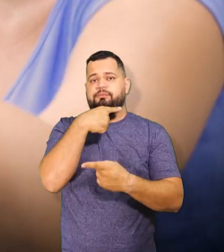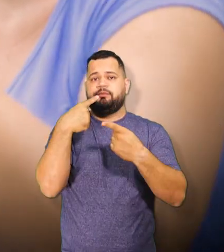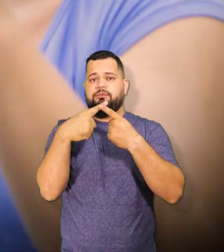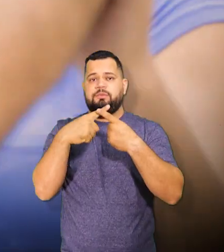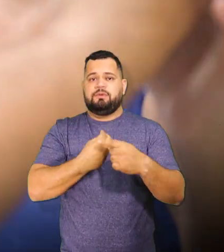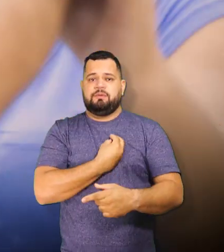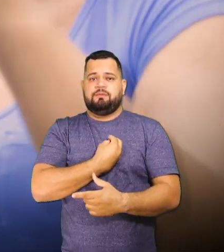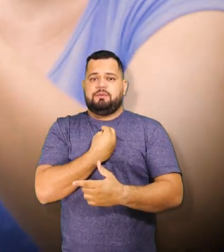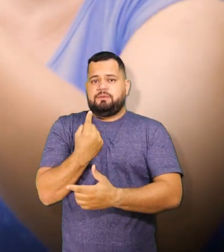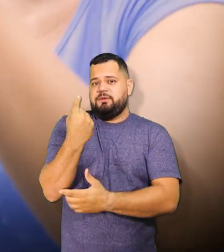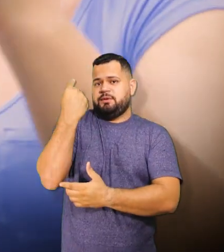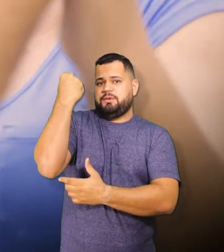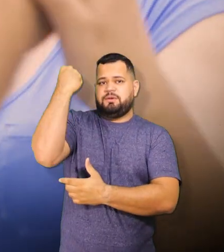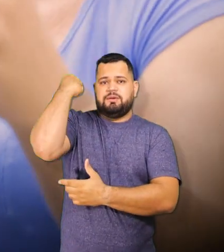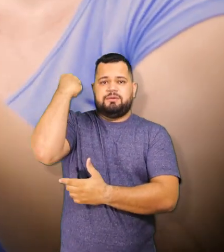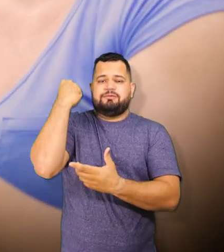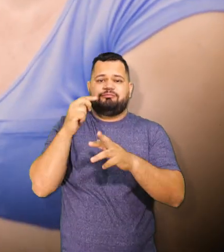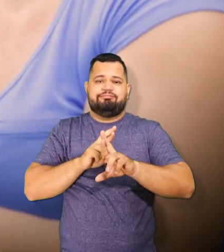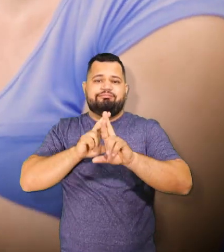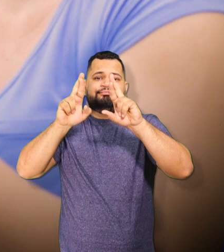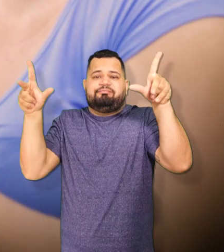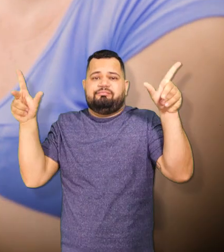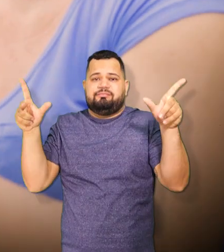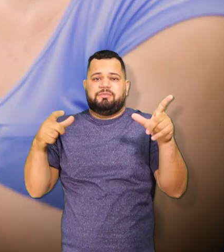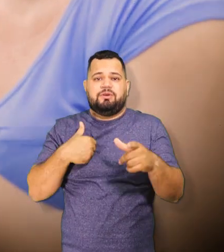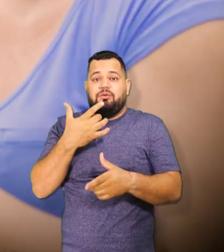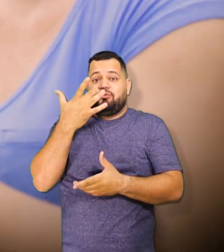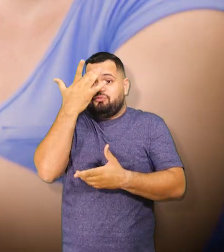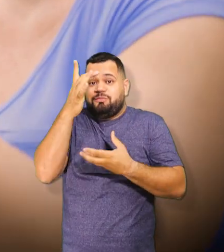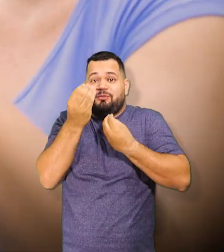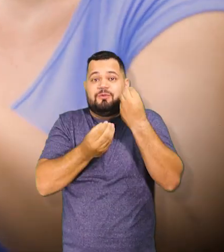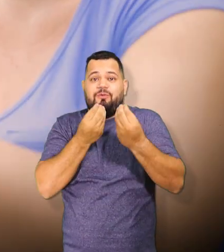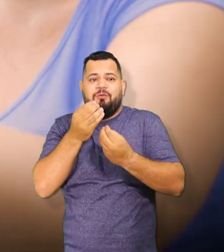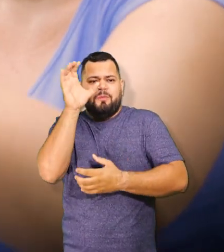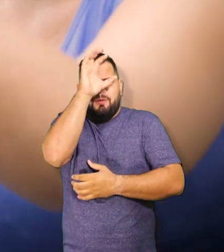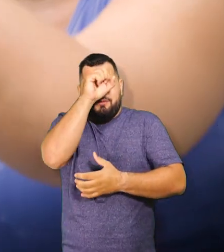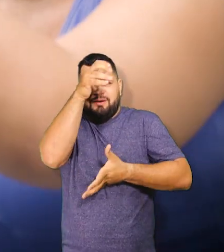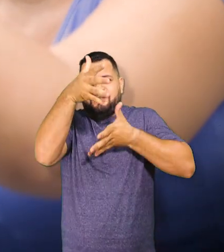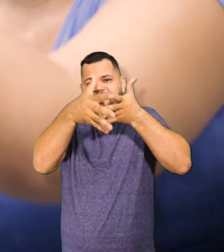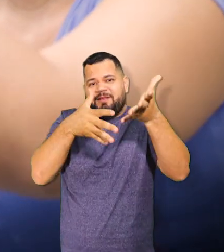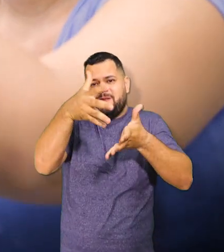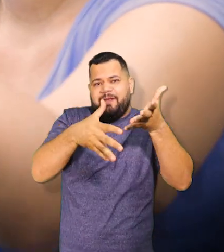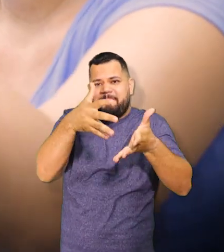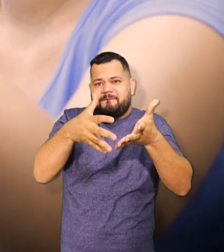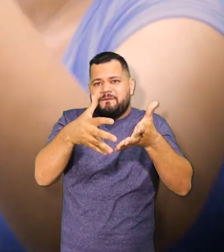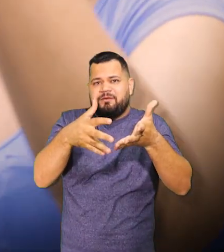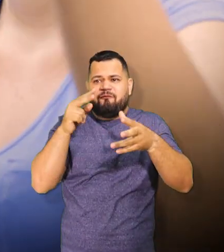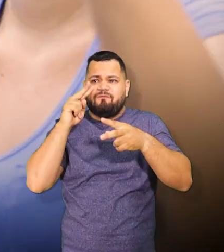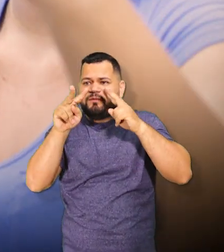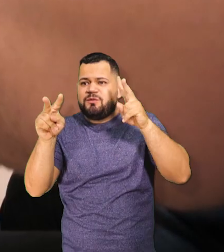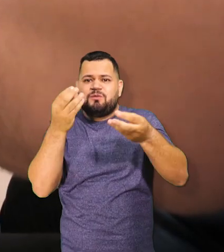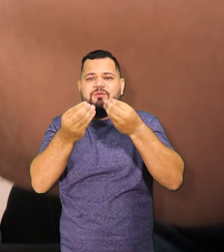mesmo, porque era uma vida totalmente diferente da que eu tinha. Porque eu não sabia que existia um método para aprender sem